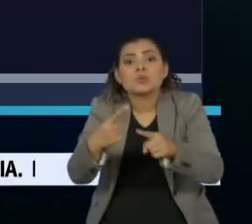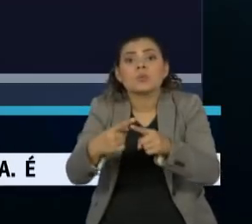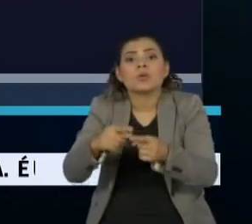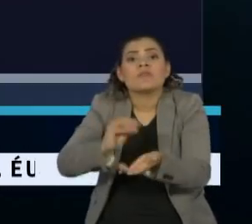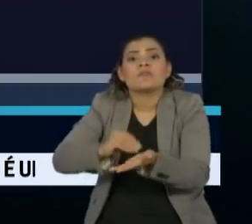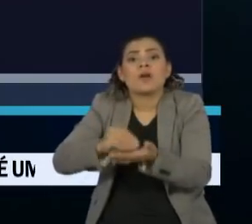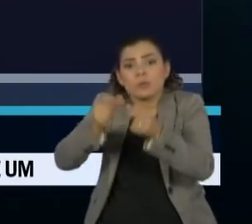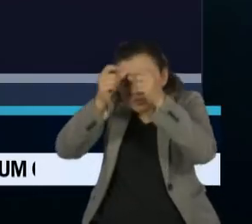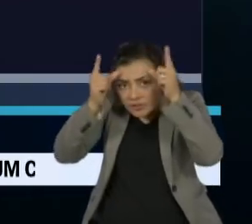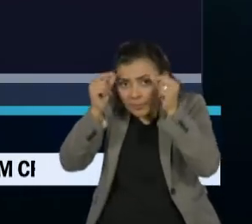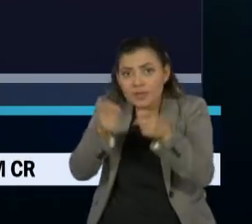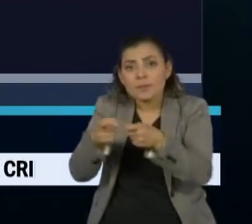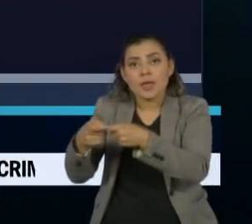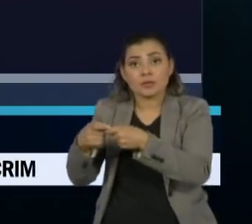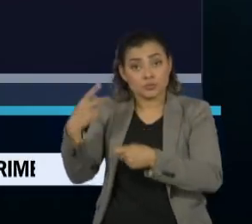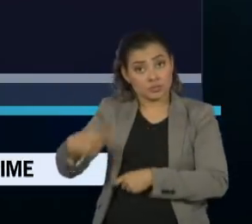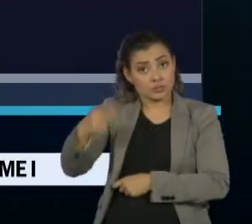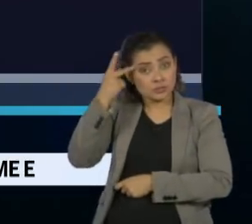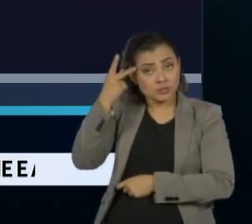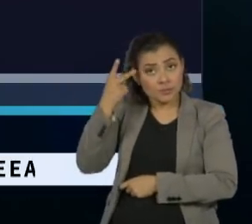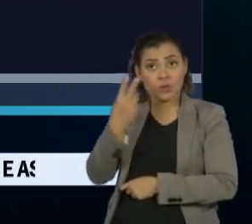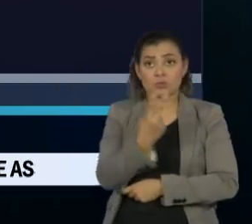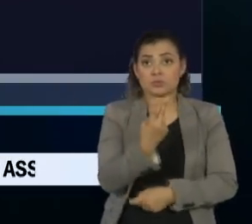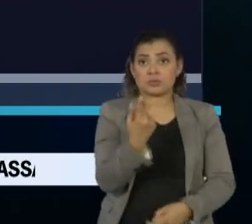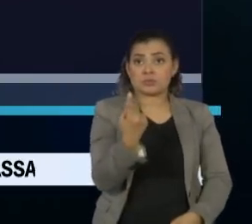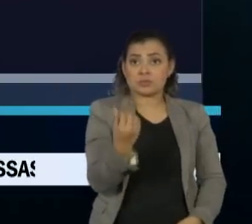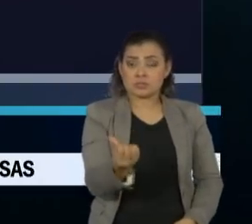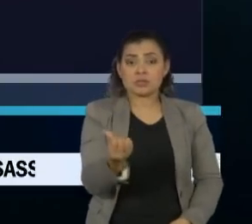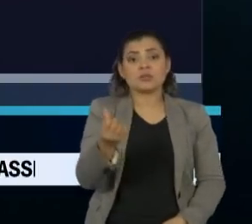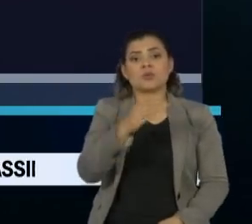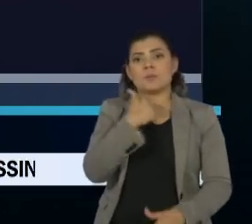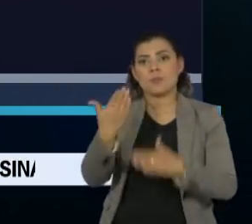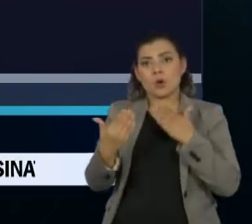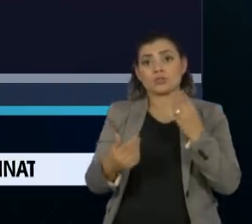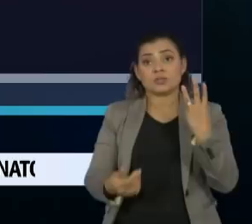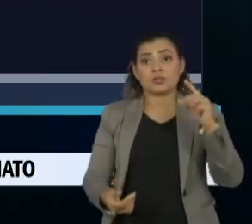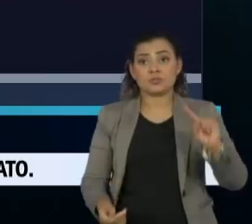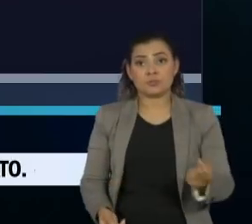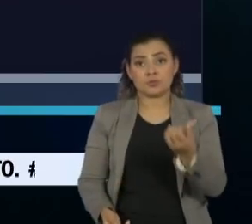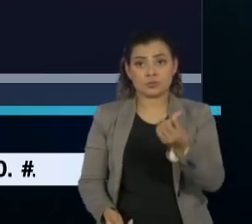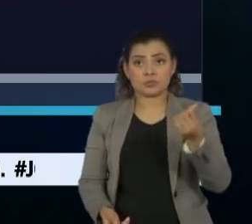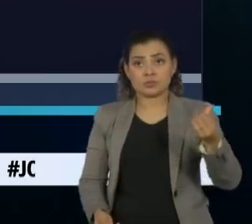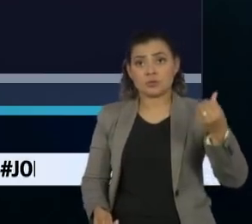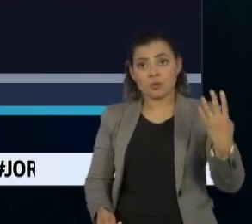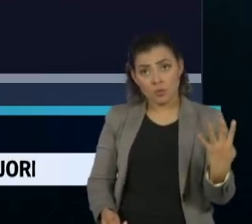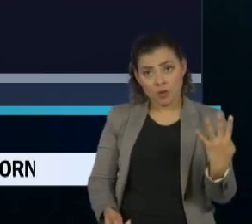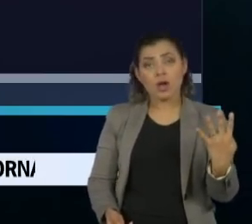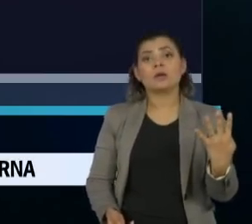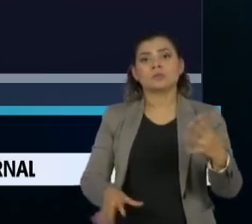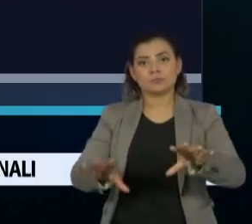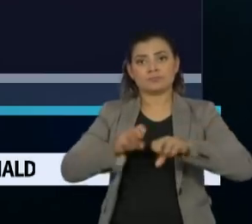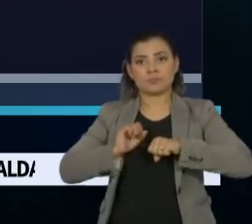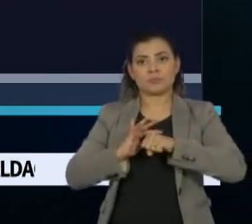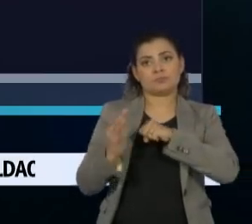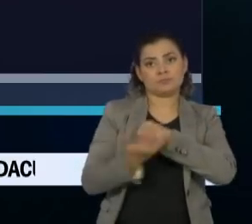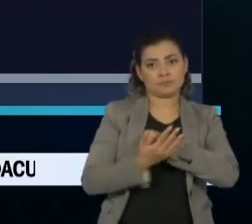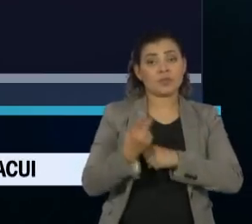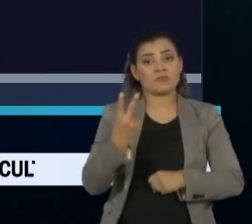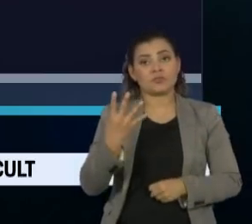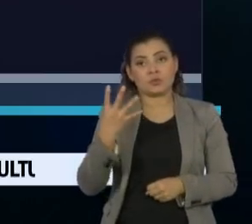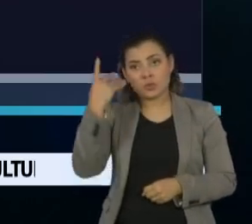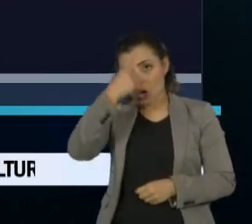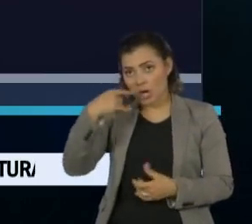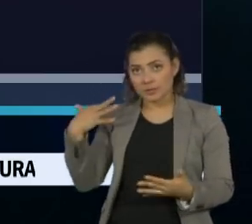Em São Paulo, foram registradas 216 mortes e 3.664 casos de covid-19 em 24